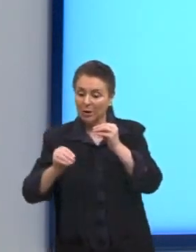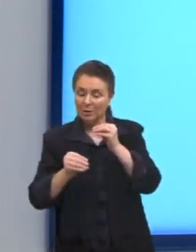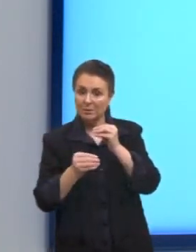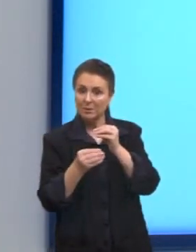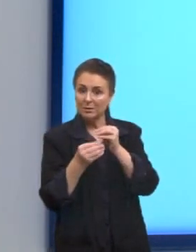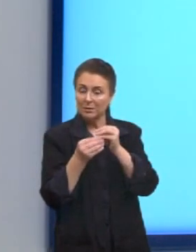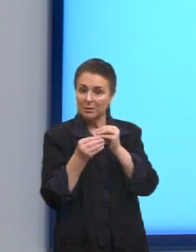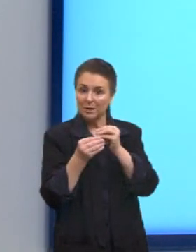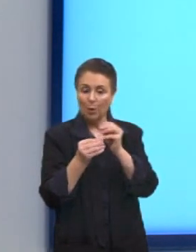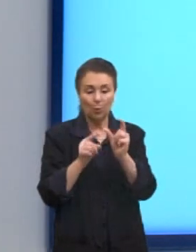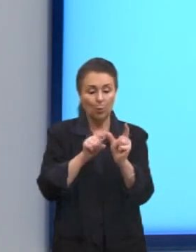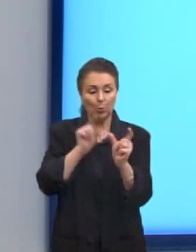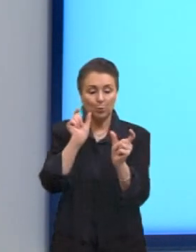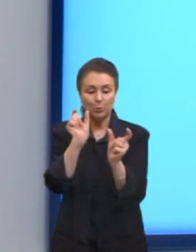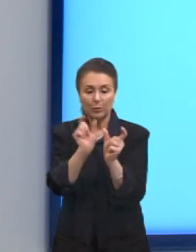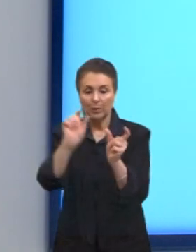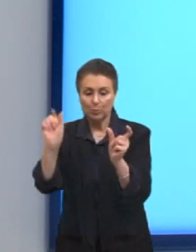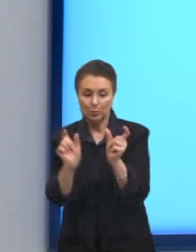sufixo,